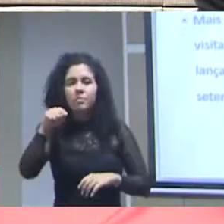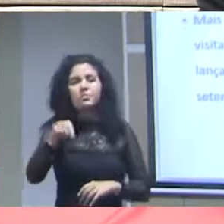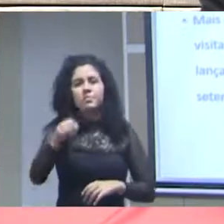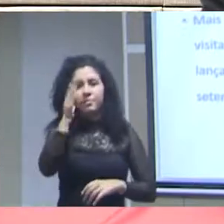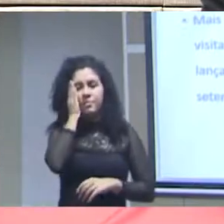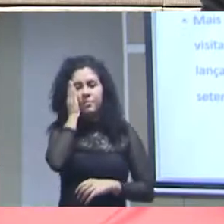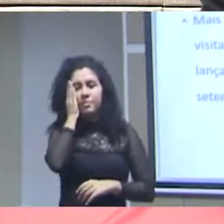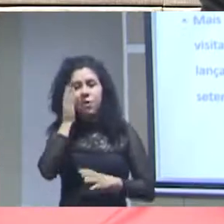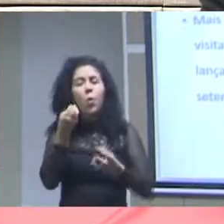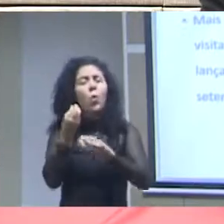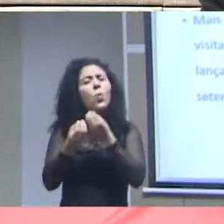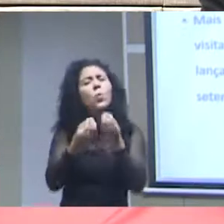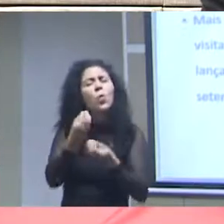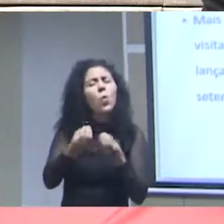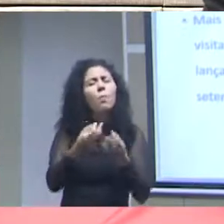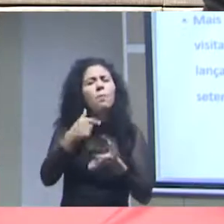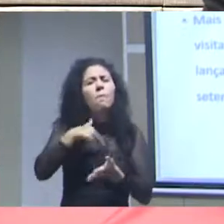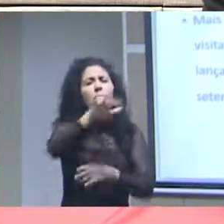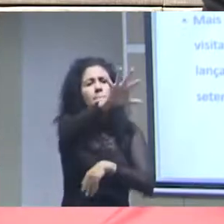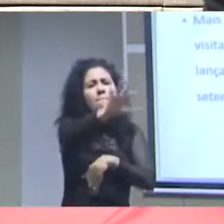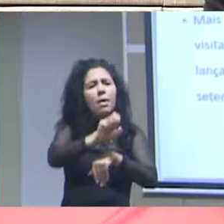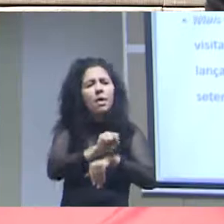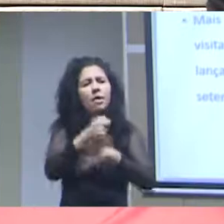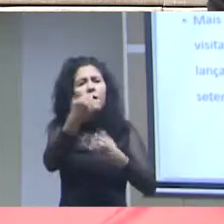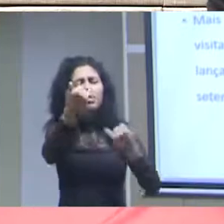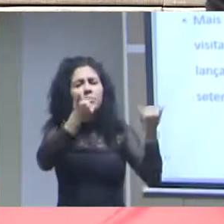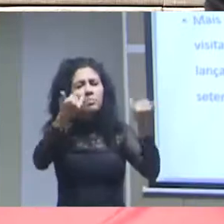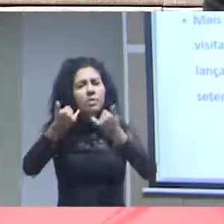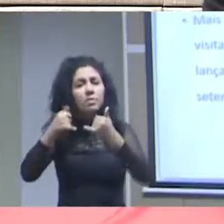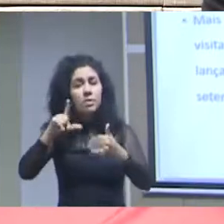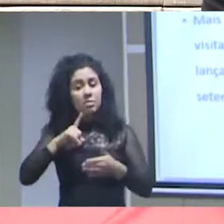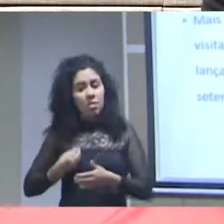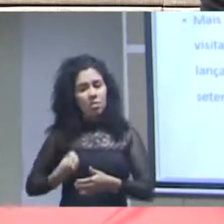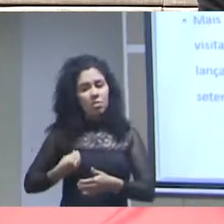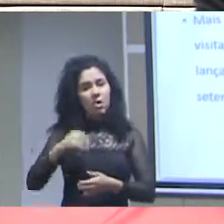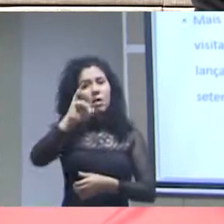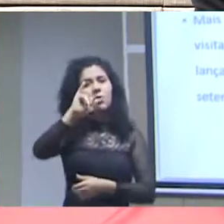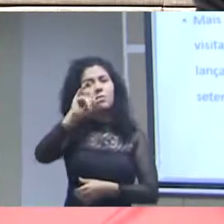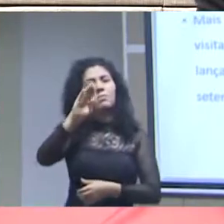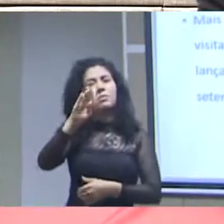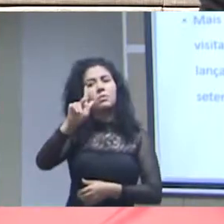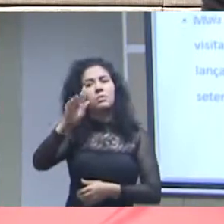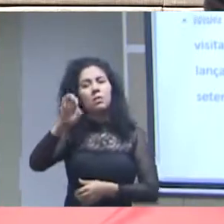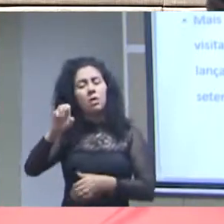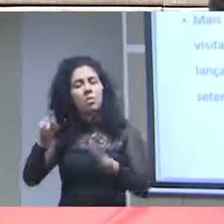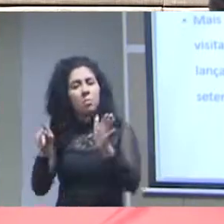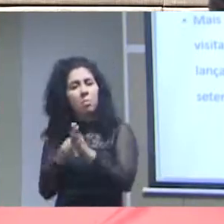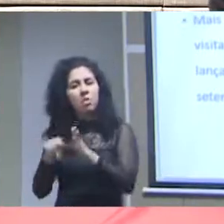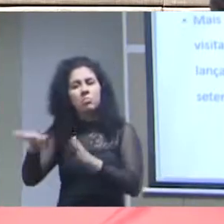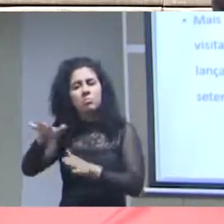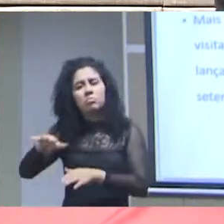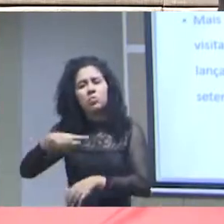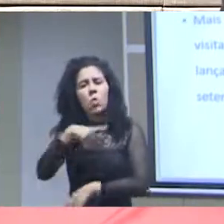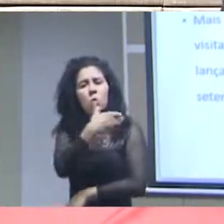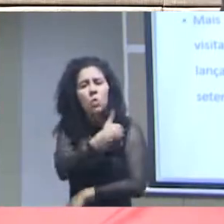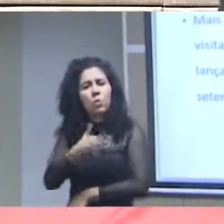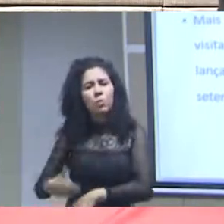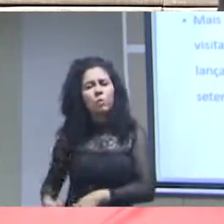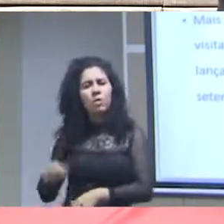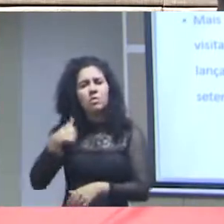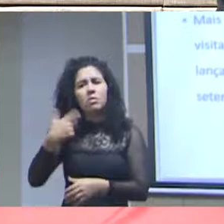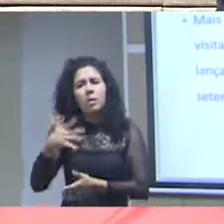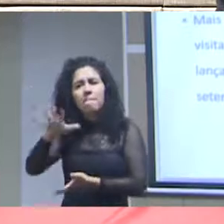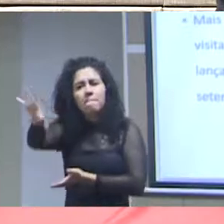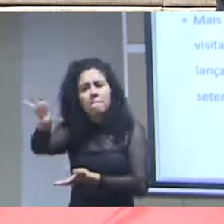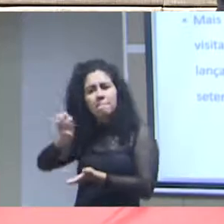diversas informações que estão hoje no IBGE em diversos sistemas administrativos do governo e traduzir ou digerir essas